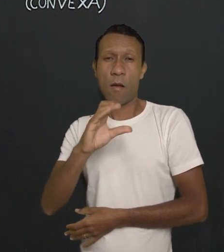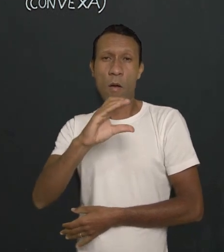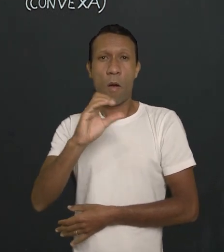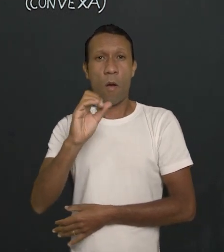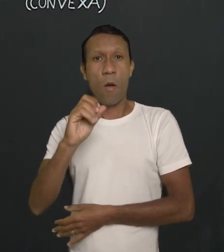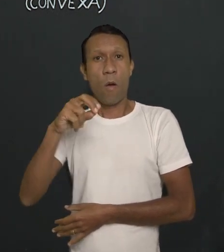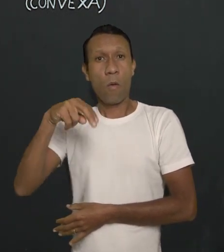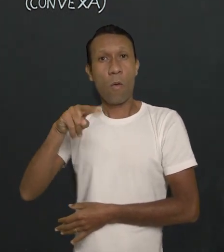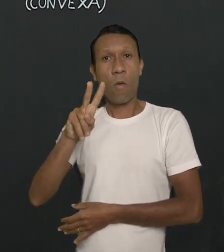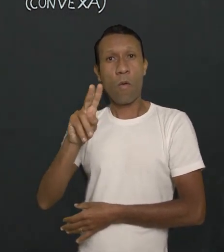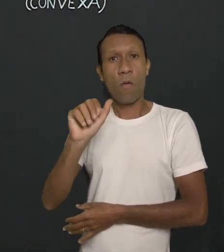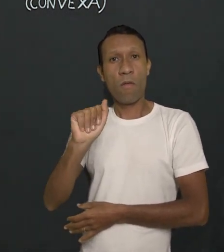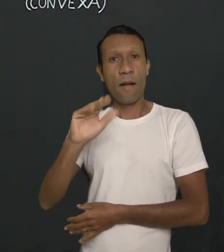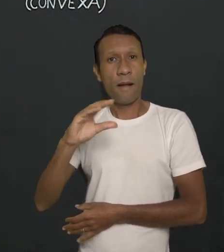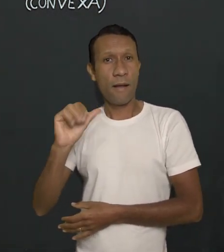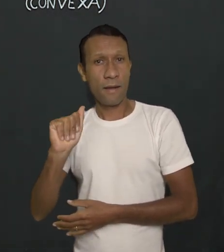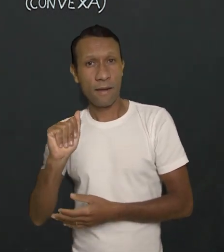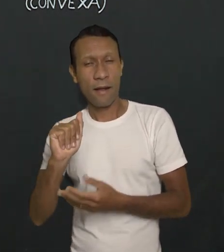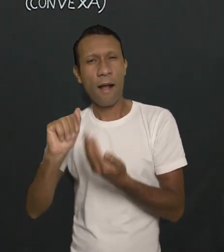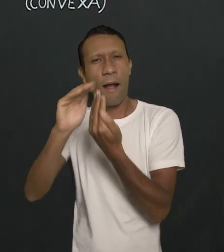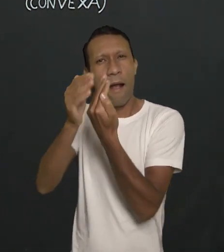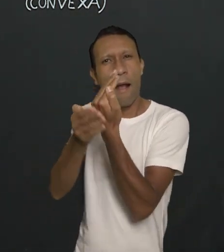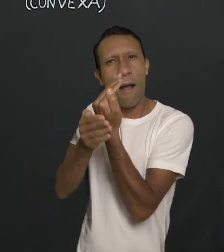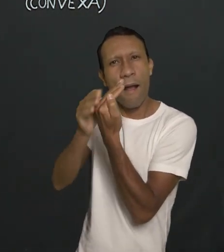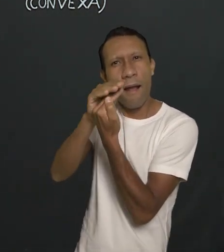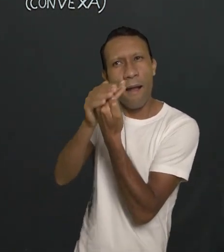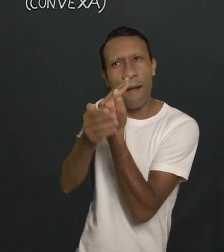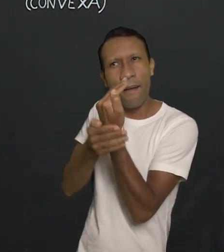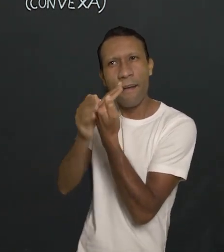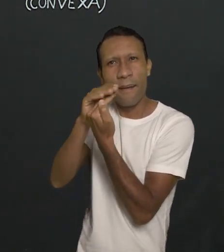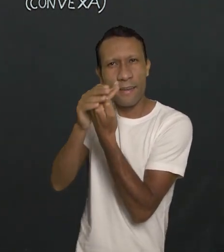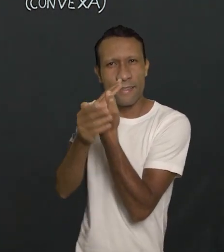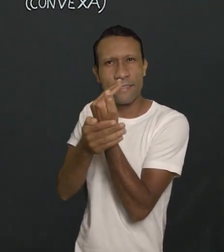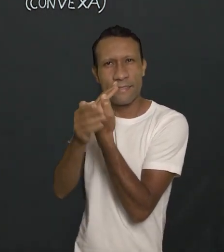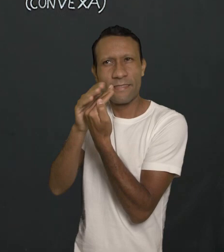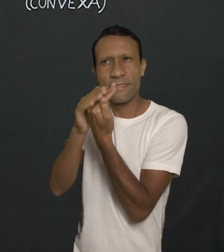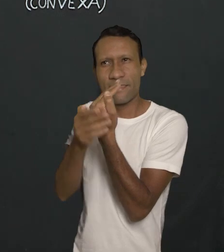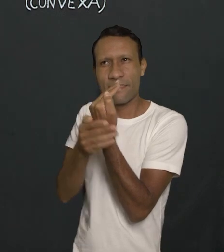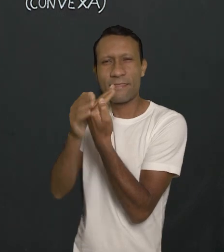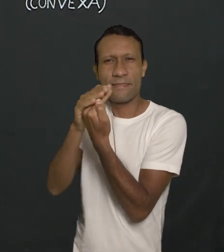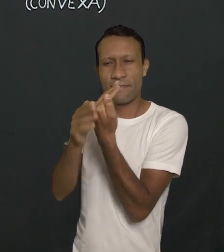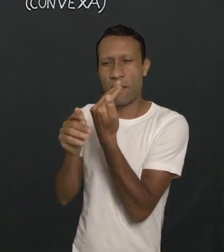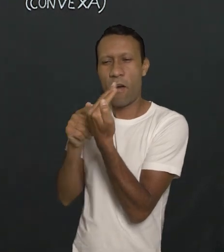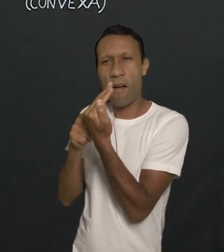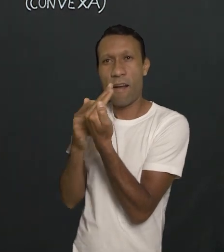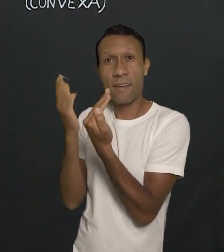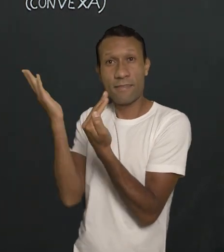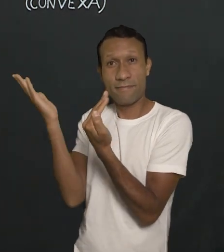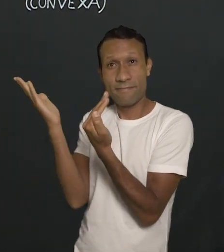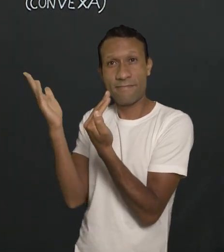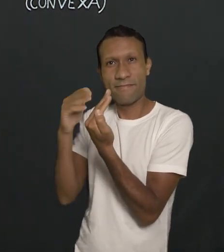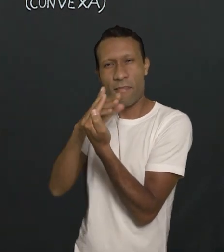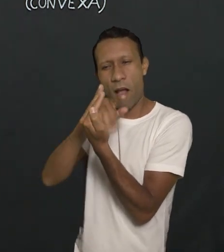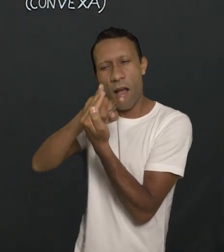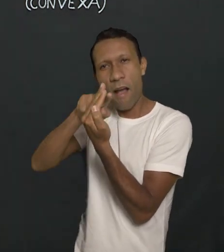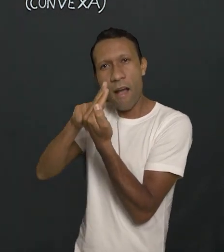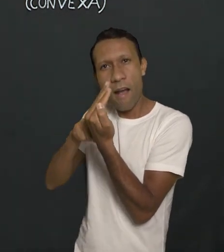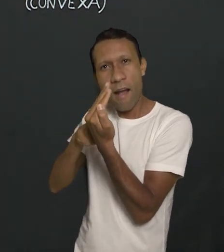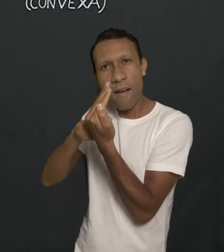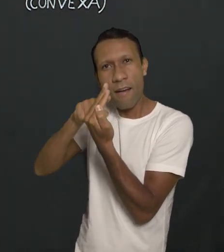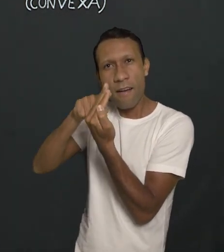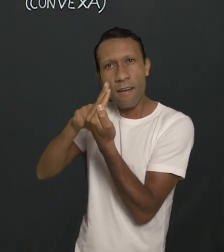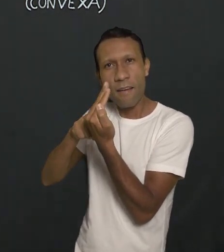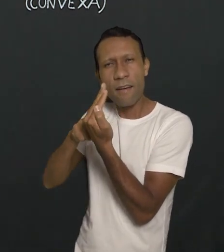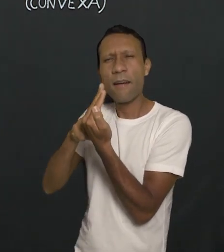côncava. Côncava é essa estrutura assim, o cantinho assim da mão, essa partezinha de dentro,